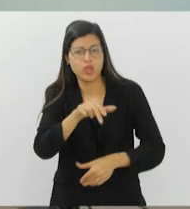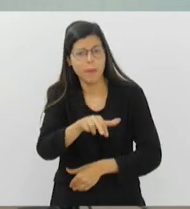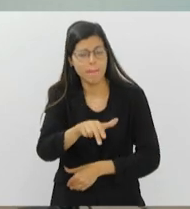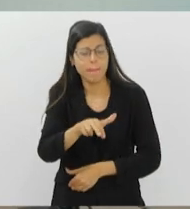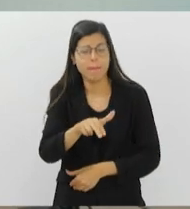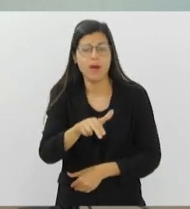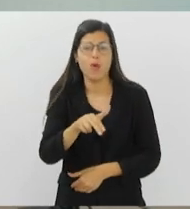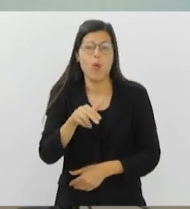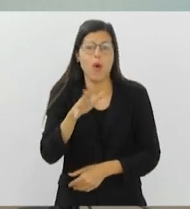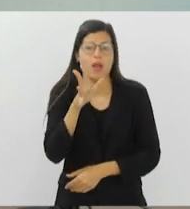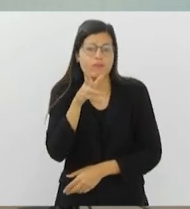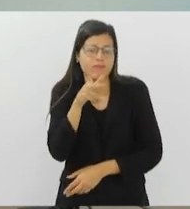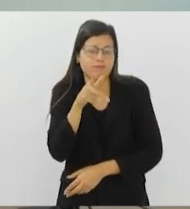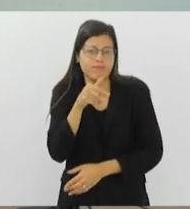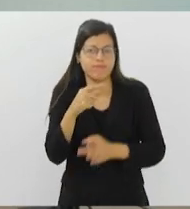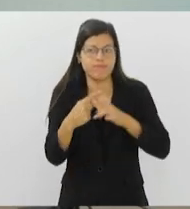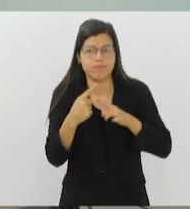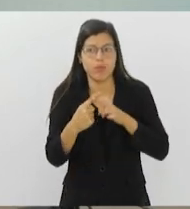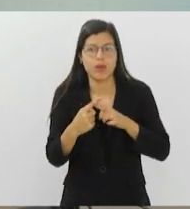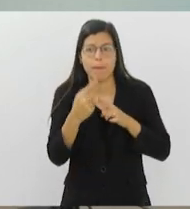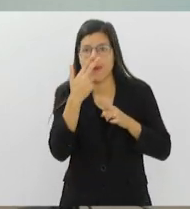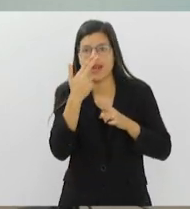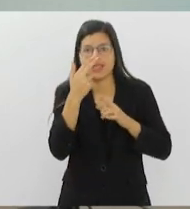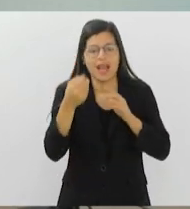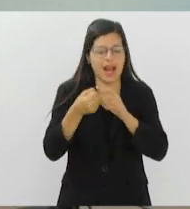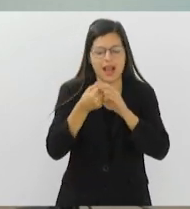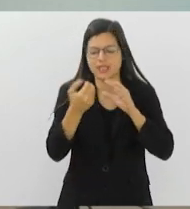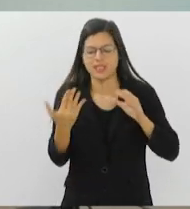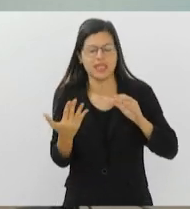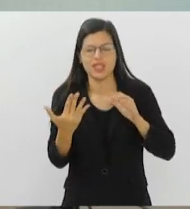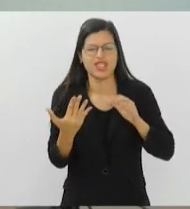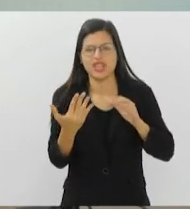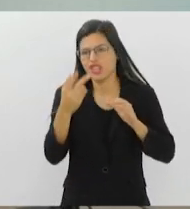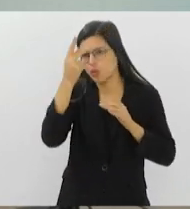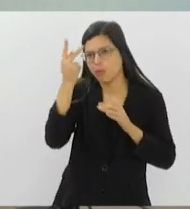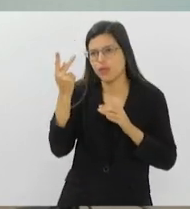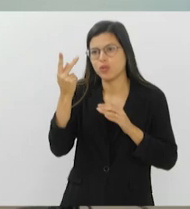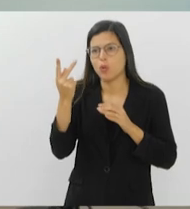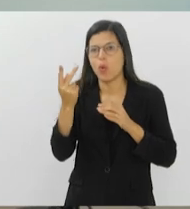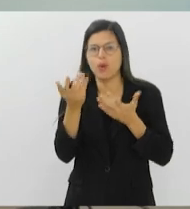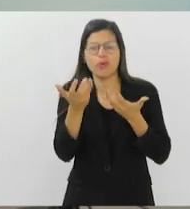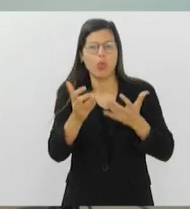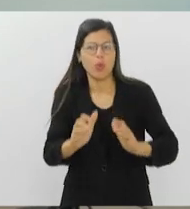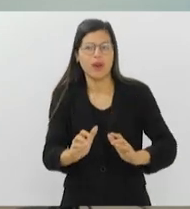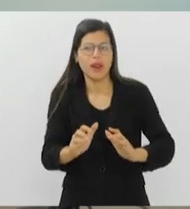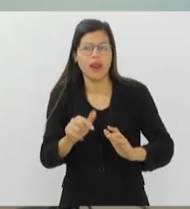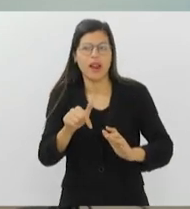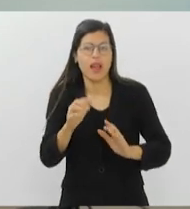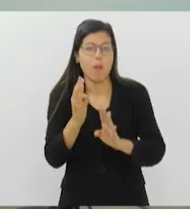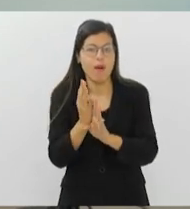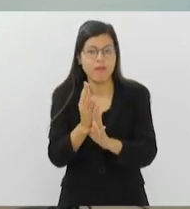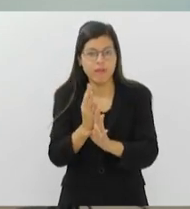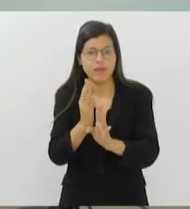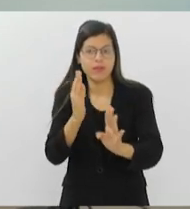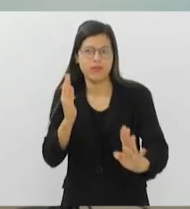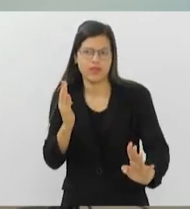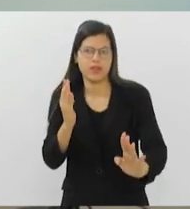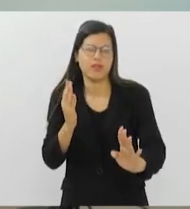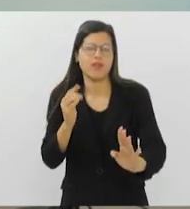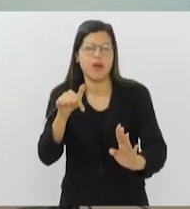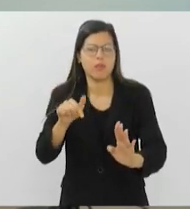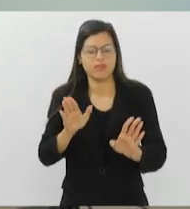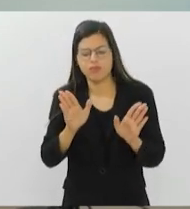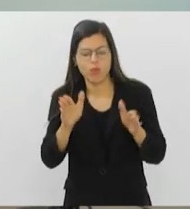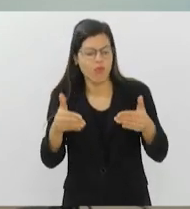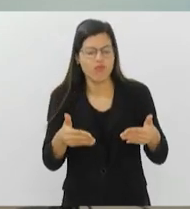demora vai se dar porque o perfil não bate. A maioria das pessoas está na mesma, não é a fila da adoção, são as filas, é uma fila por perfil. A